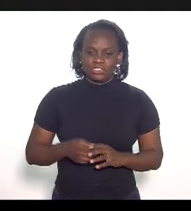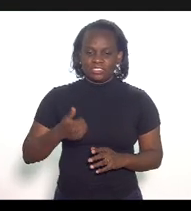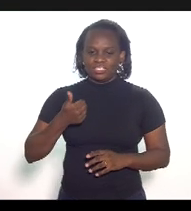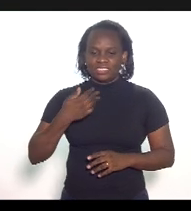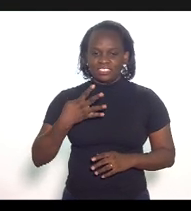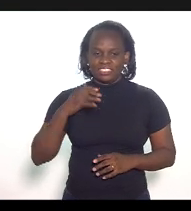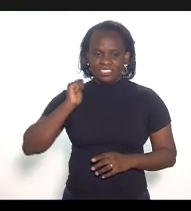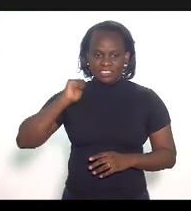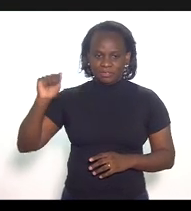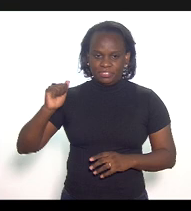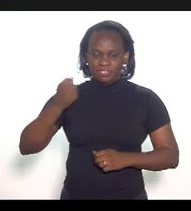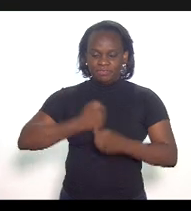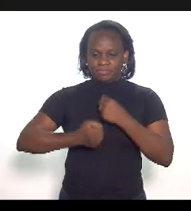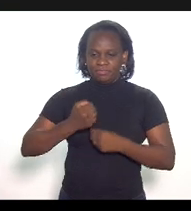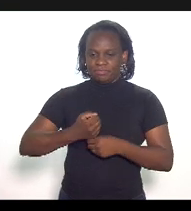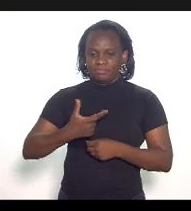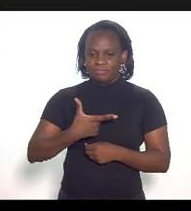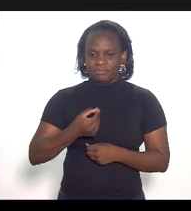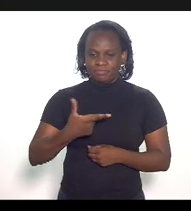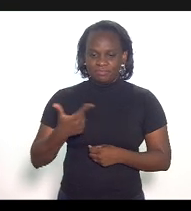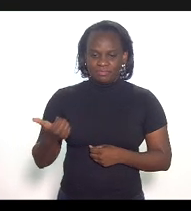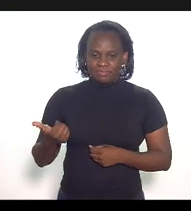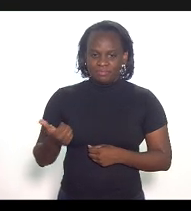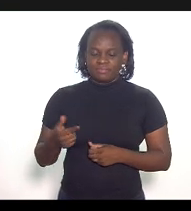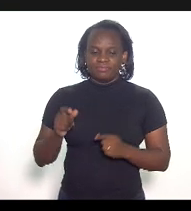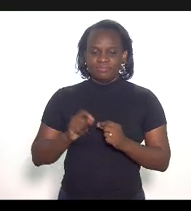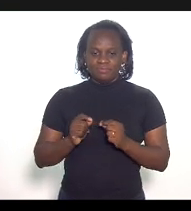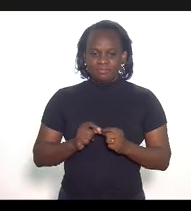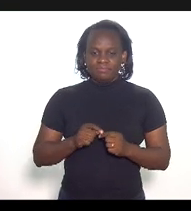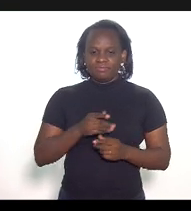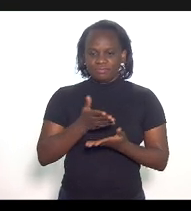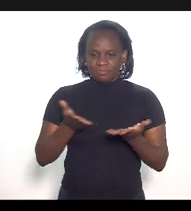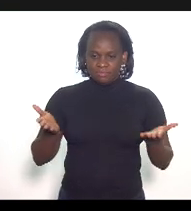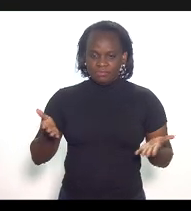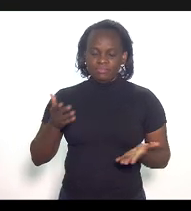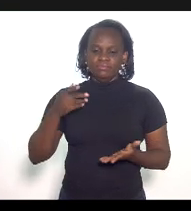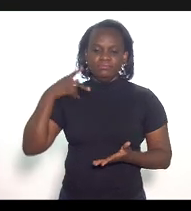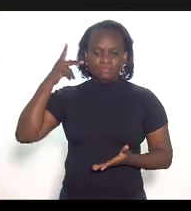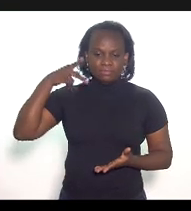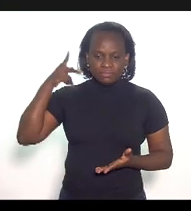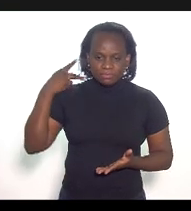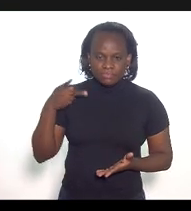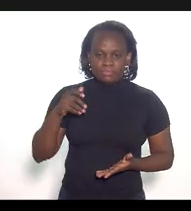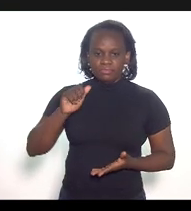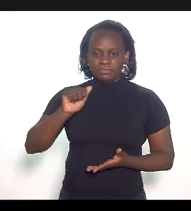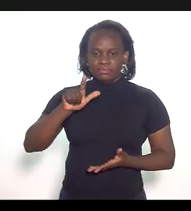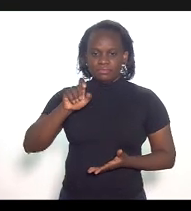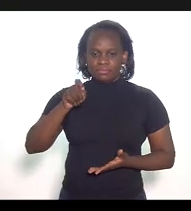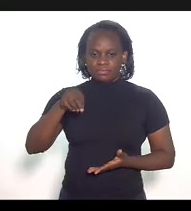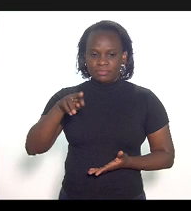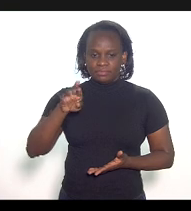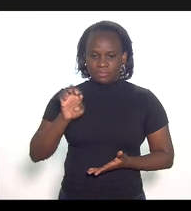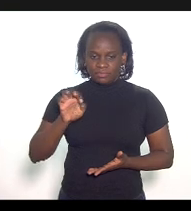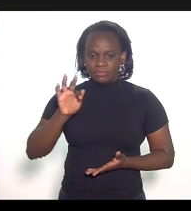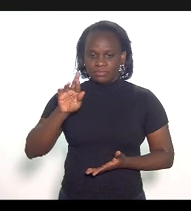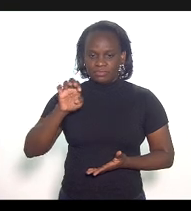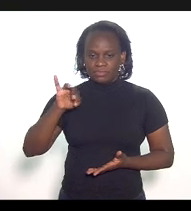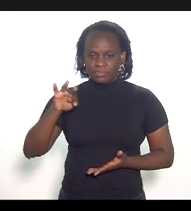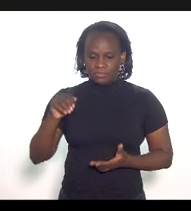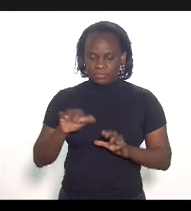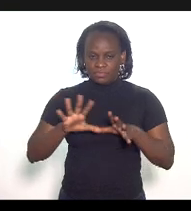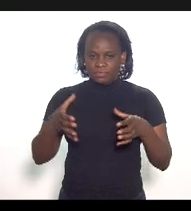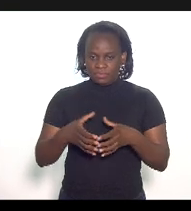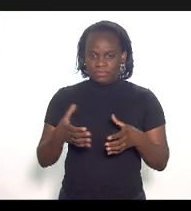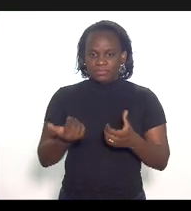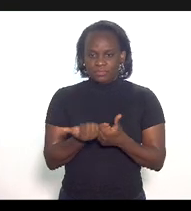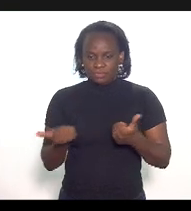de abril de 21, feita aos senhores parlamentares Alexandre Freitas, vice-presidente da comissão,